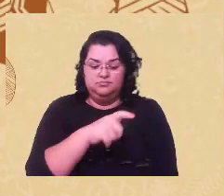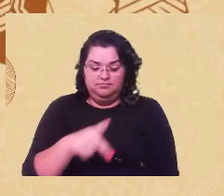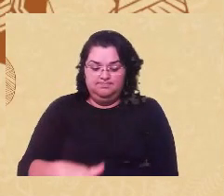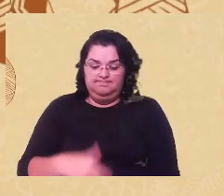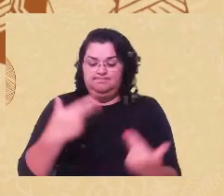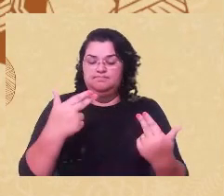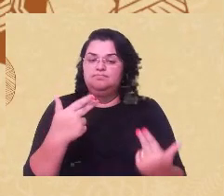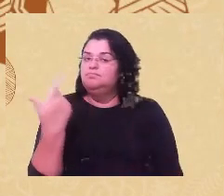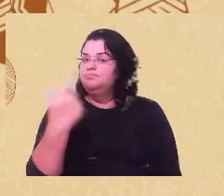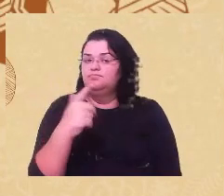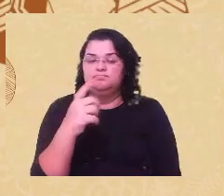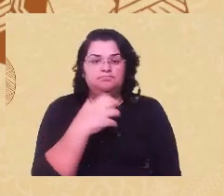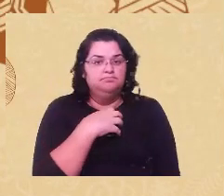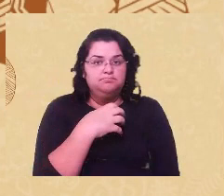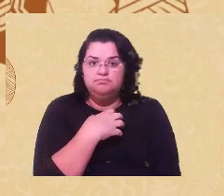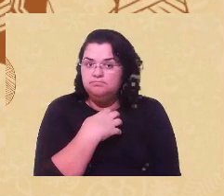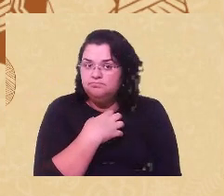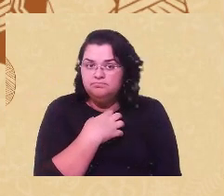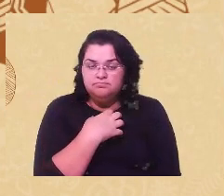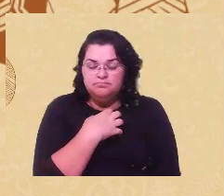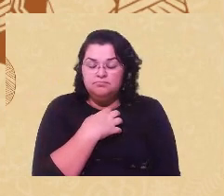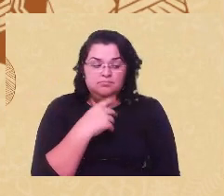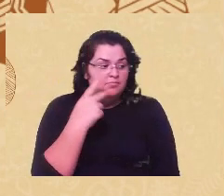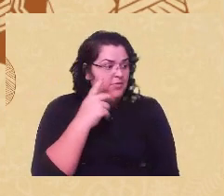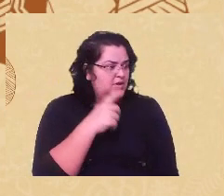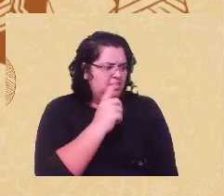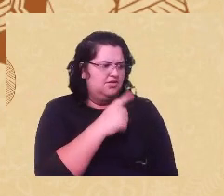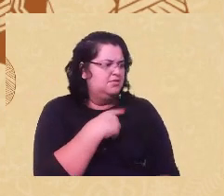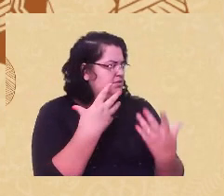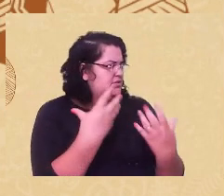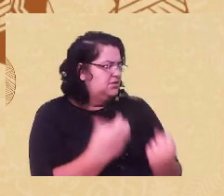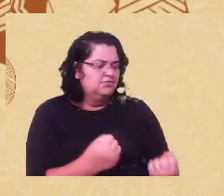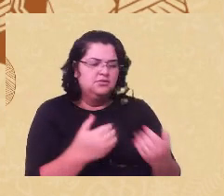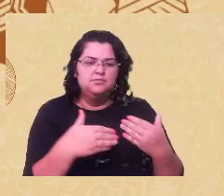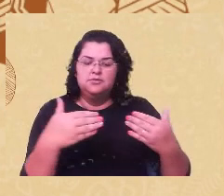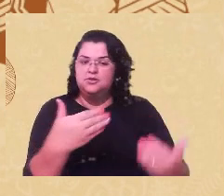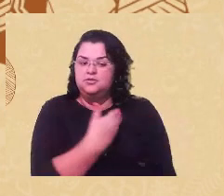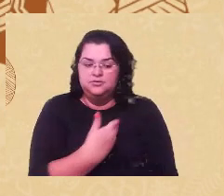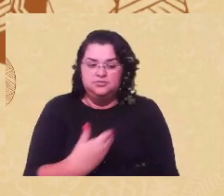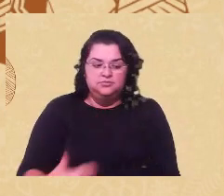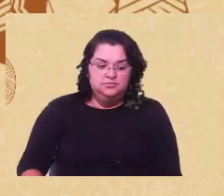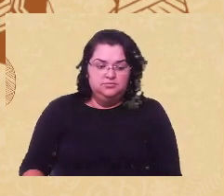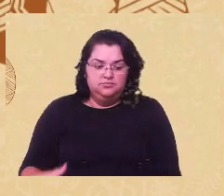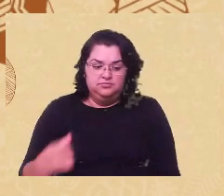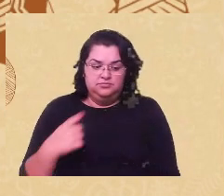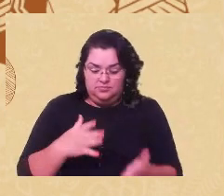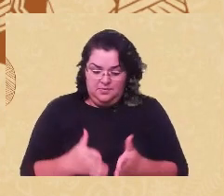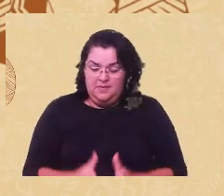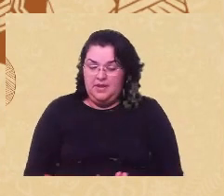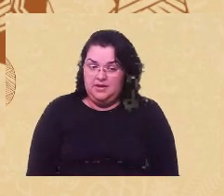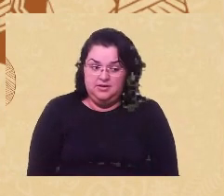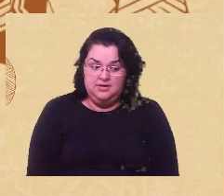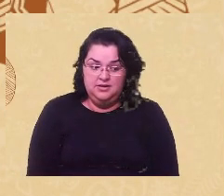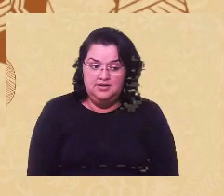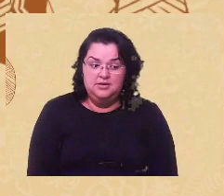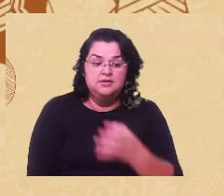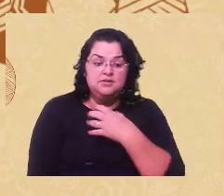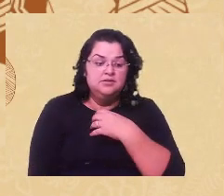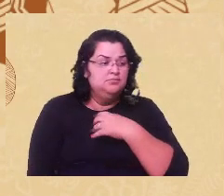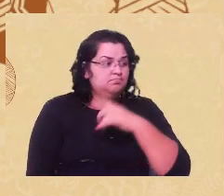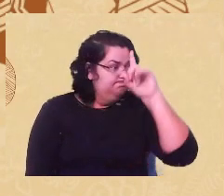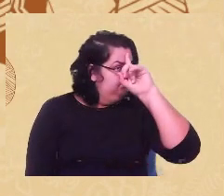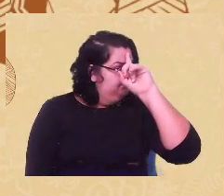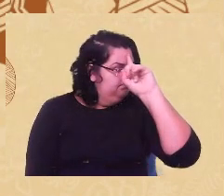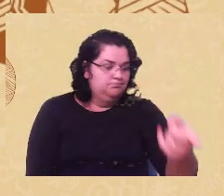consentimento, a partir de uma mobilização também do Ministério Público, em que a Laupari foi submetida a uma